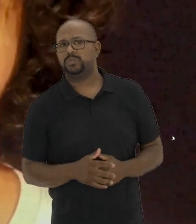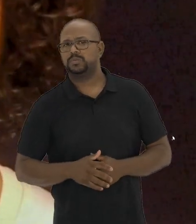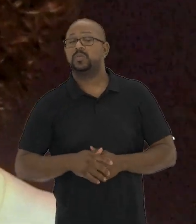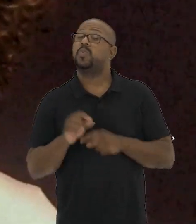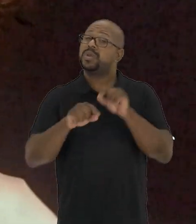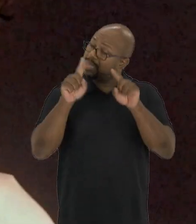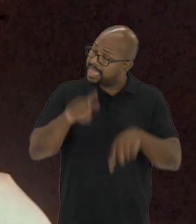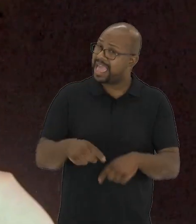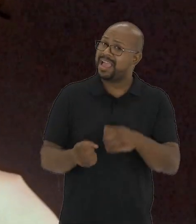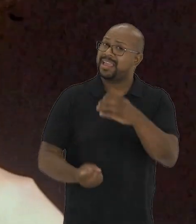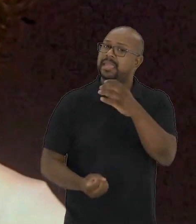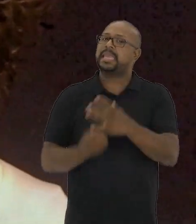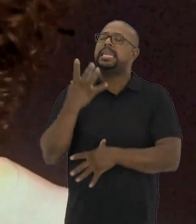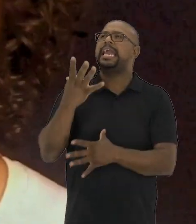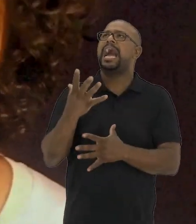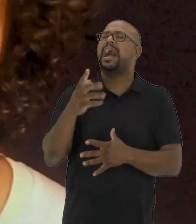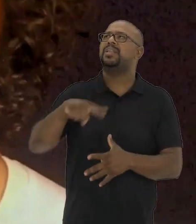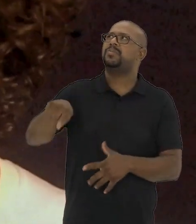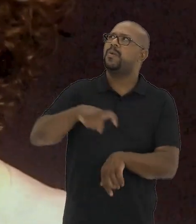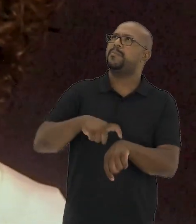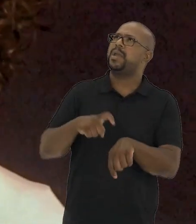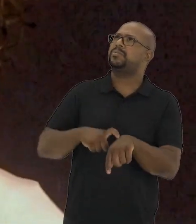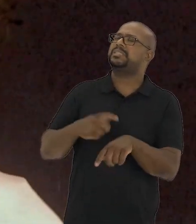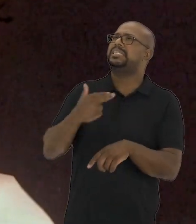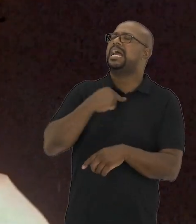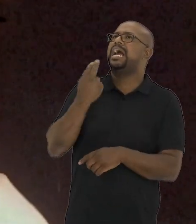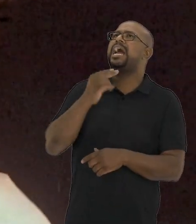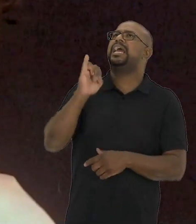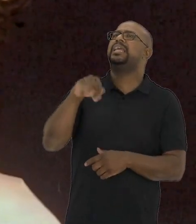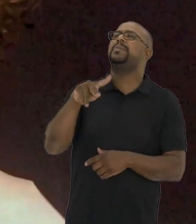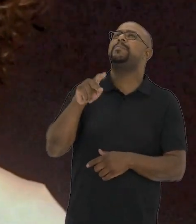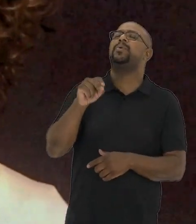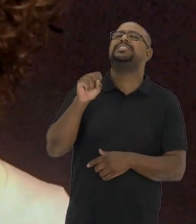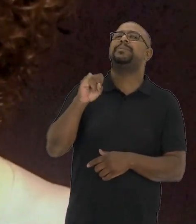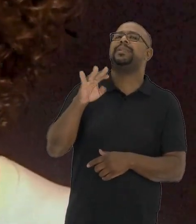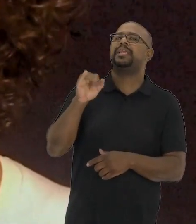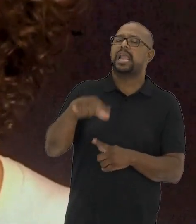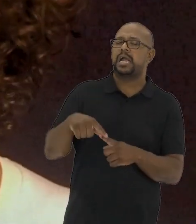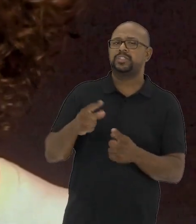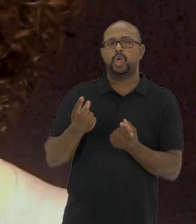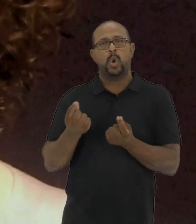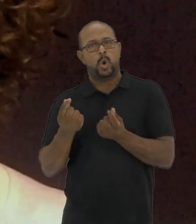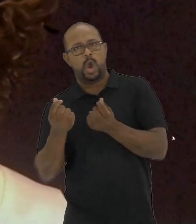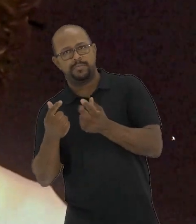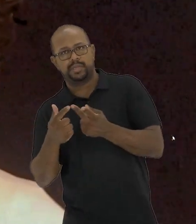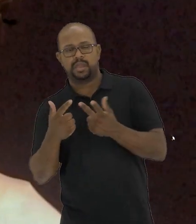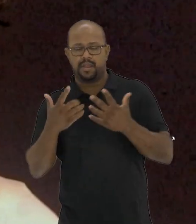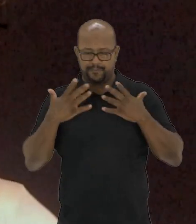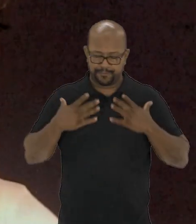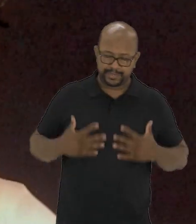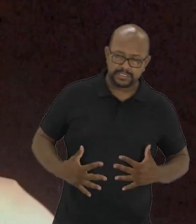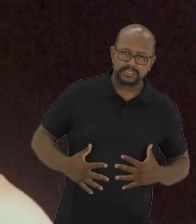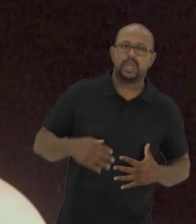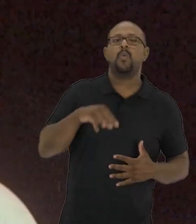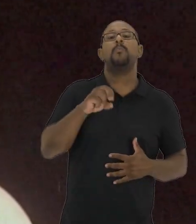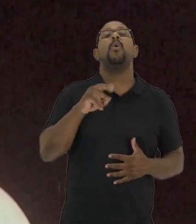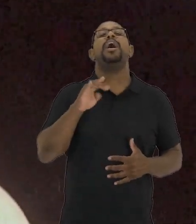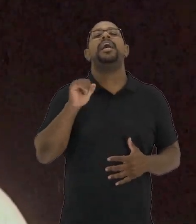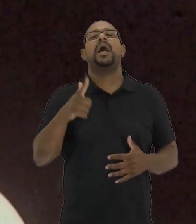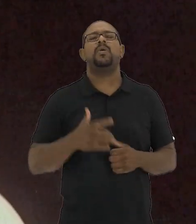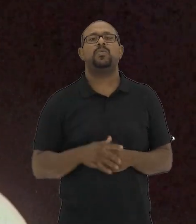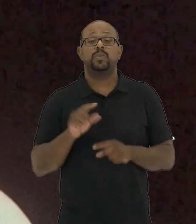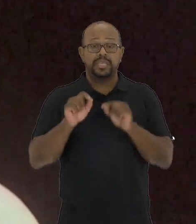impossibilidade para o outro. O que é criar na impossibilidade, seja econômica, seja física,